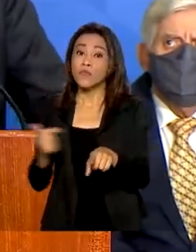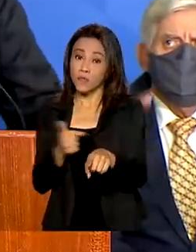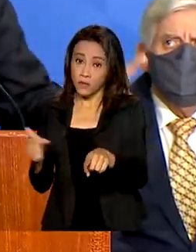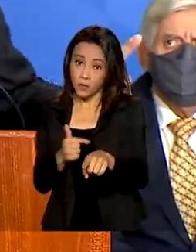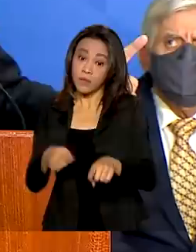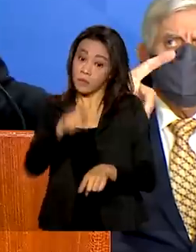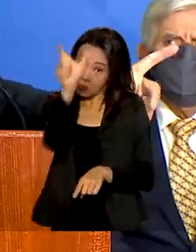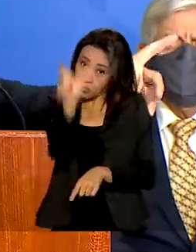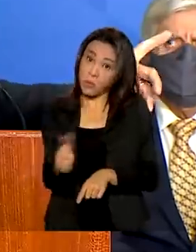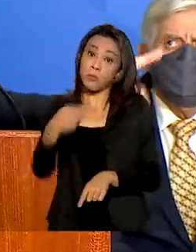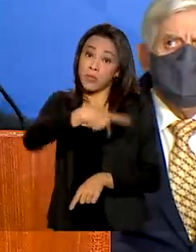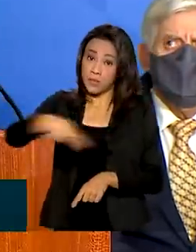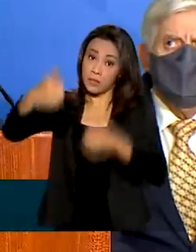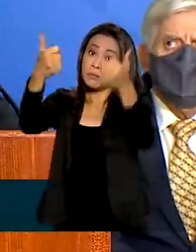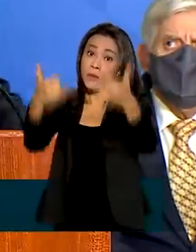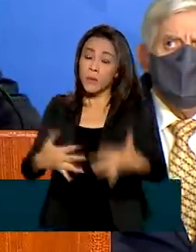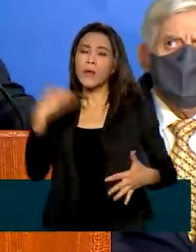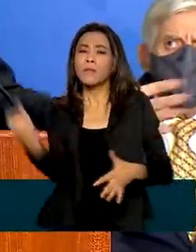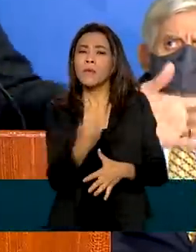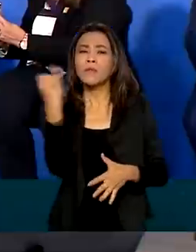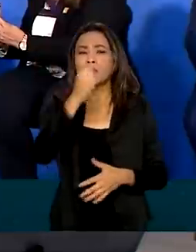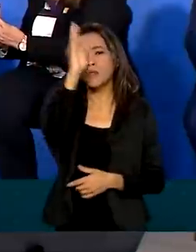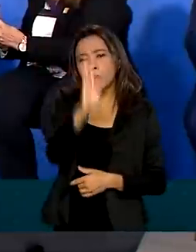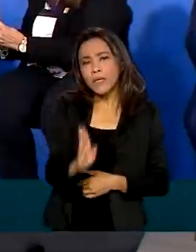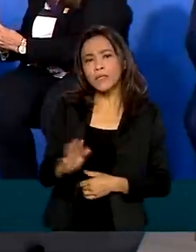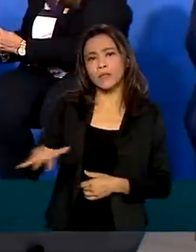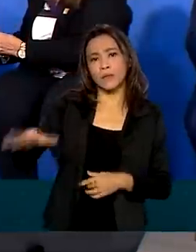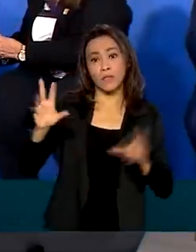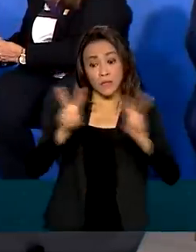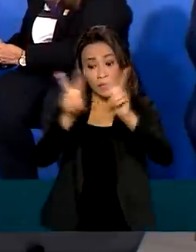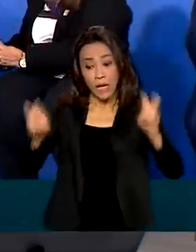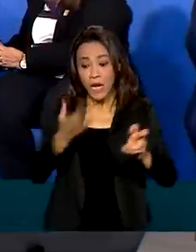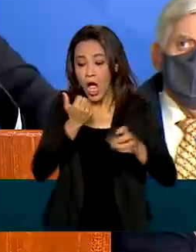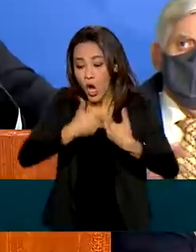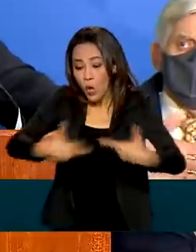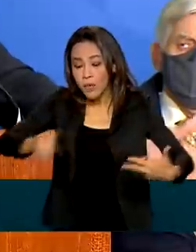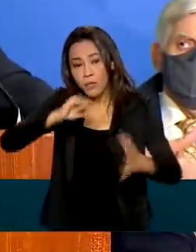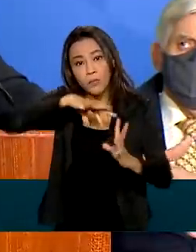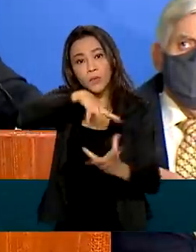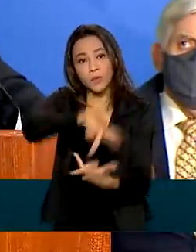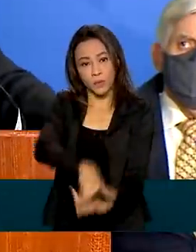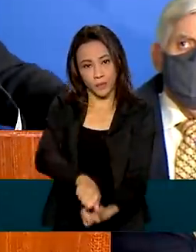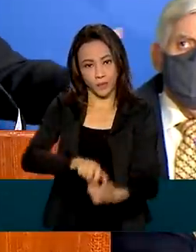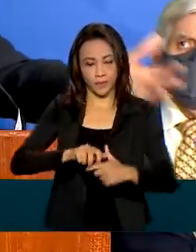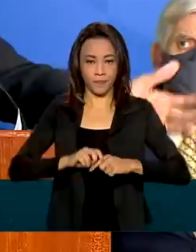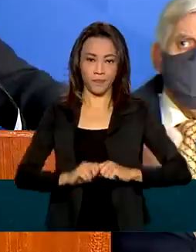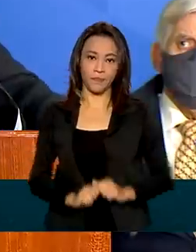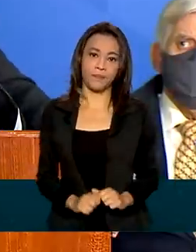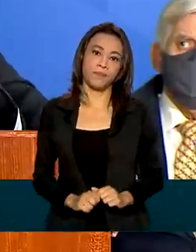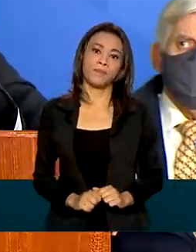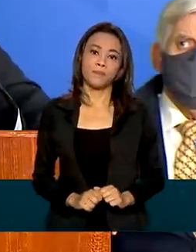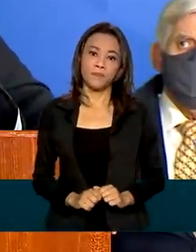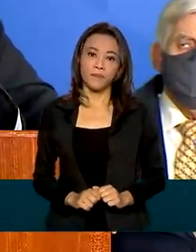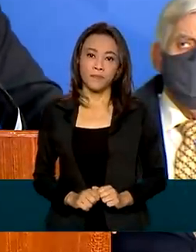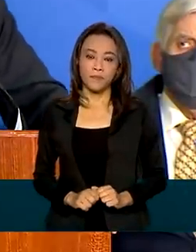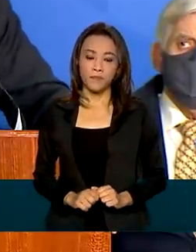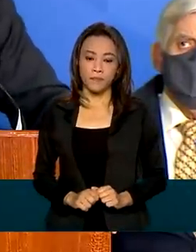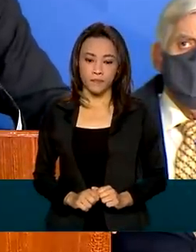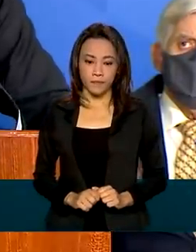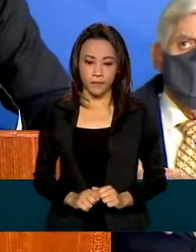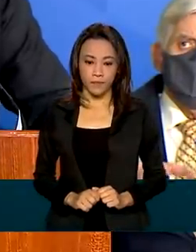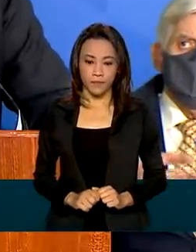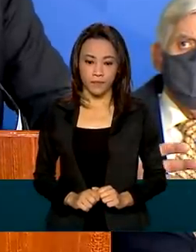Bolsonaro destacou a relevância do Brasil na produção de alimentos para o mundo. Nós alimentamos hoje mais de um bilhão de pessoas